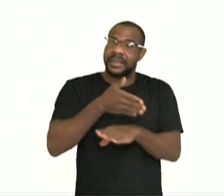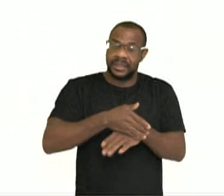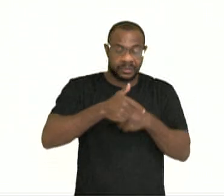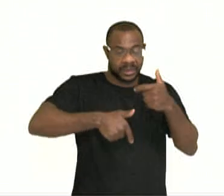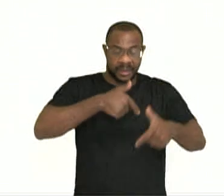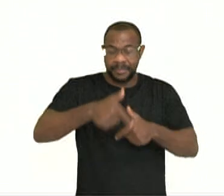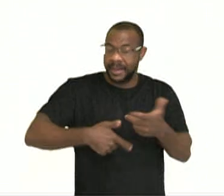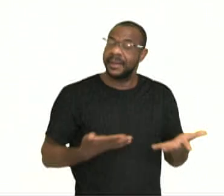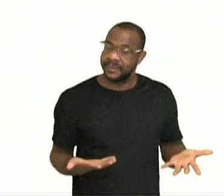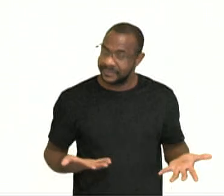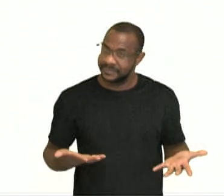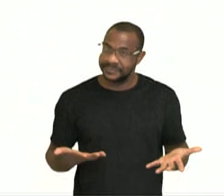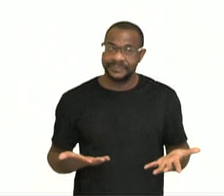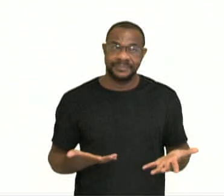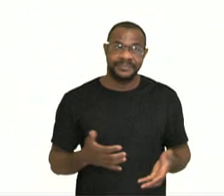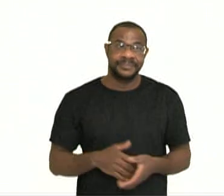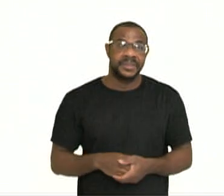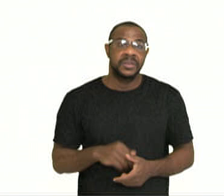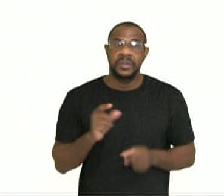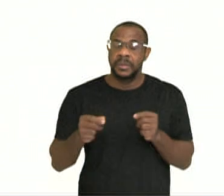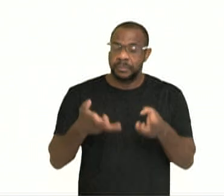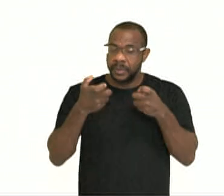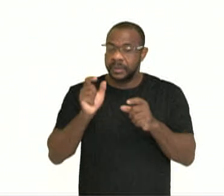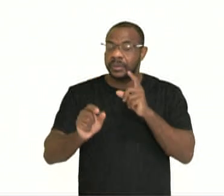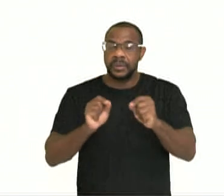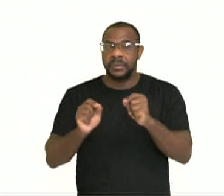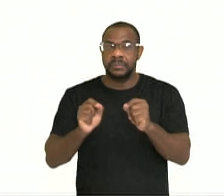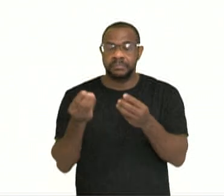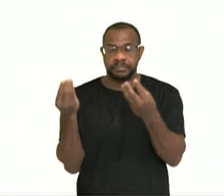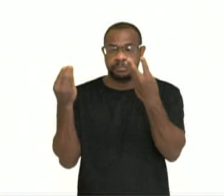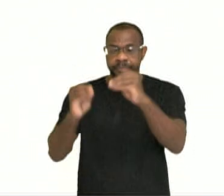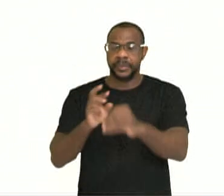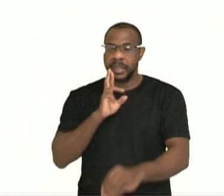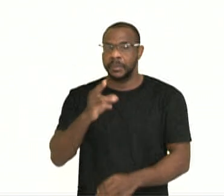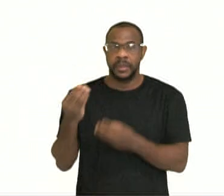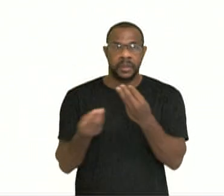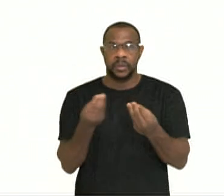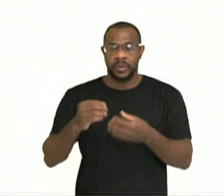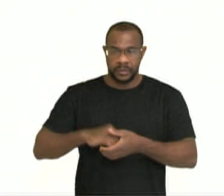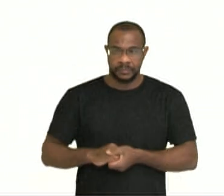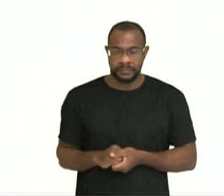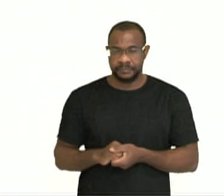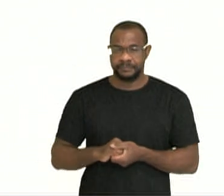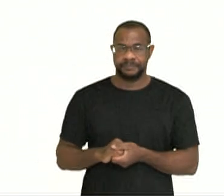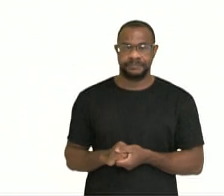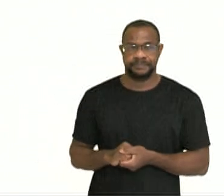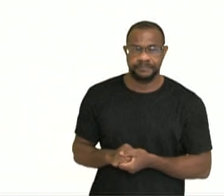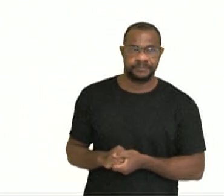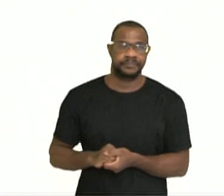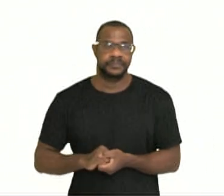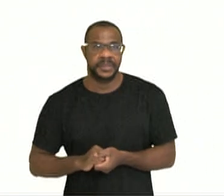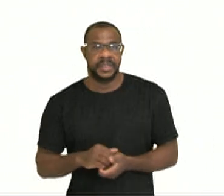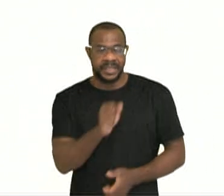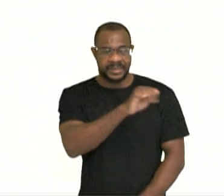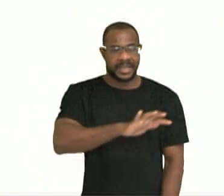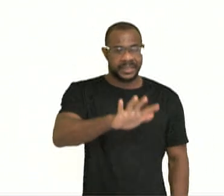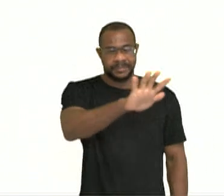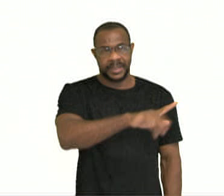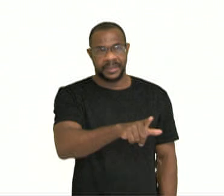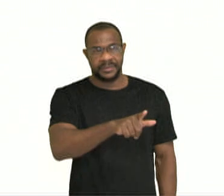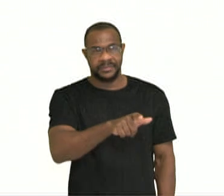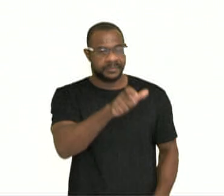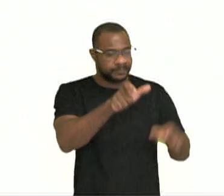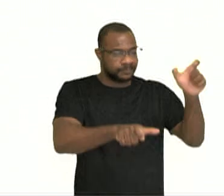que nós falamos anteriormente. Então o que nós podemos colocar como resposta dessa análise, dessa imagem ali e do que os